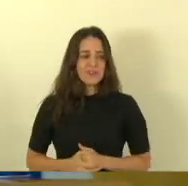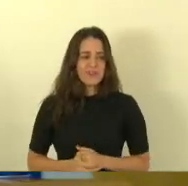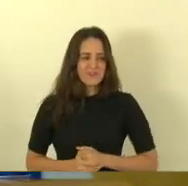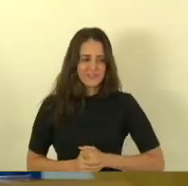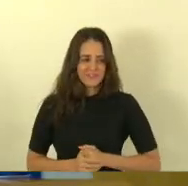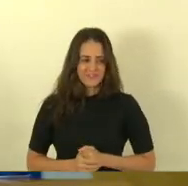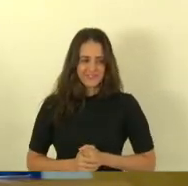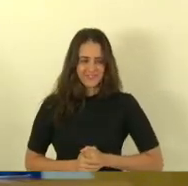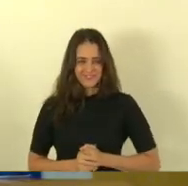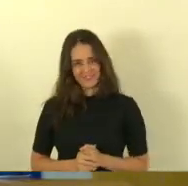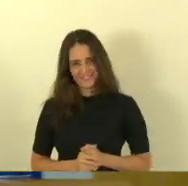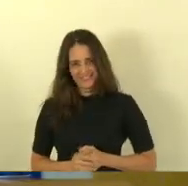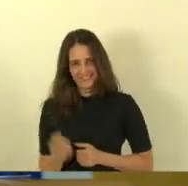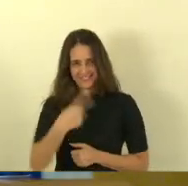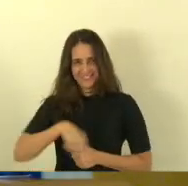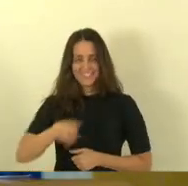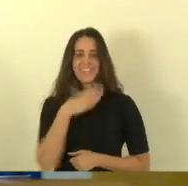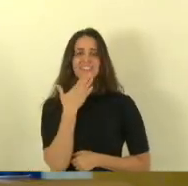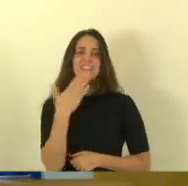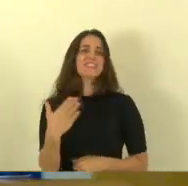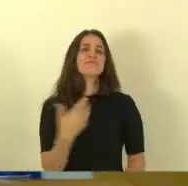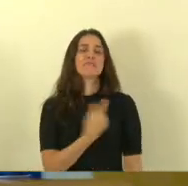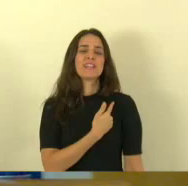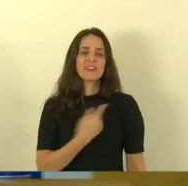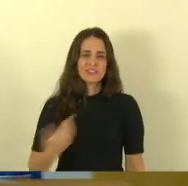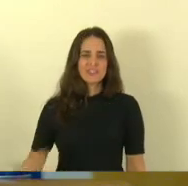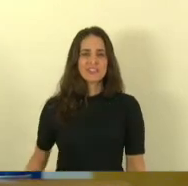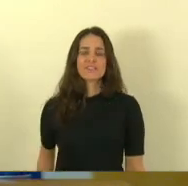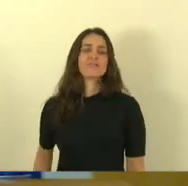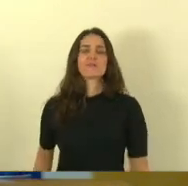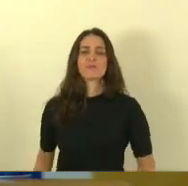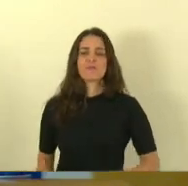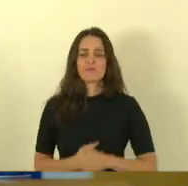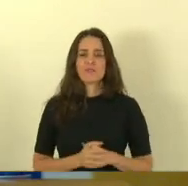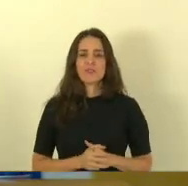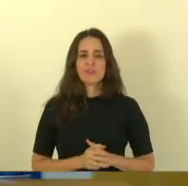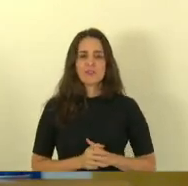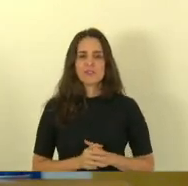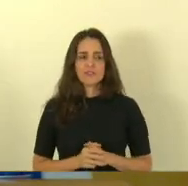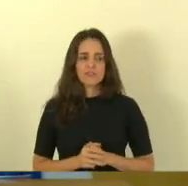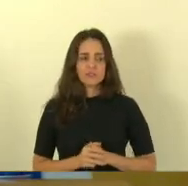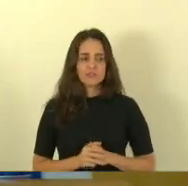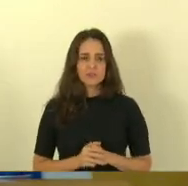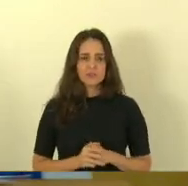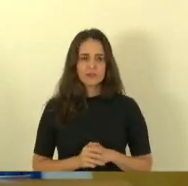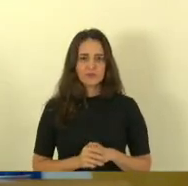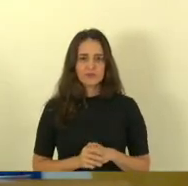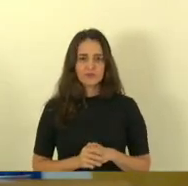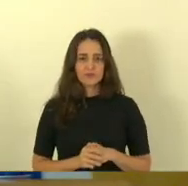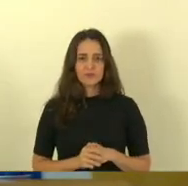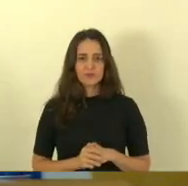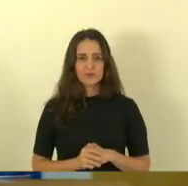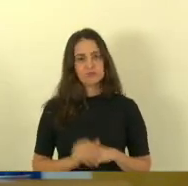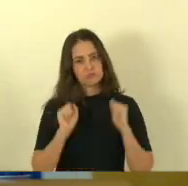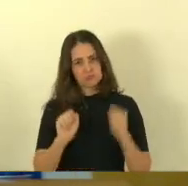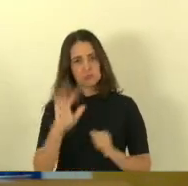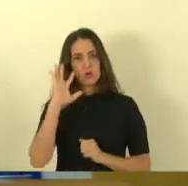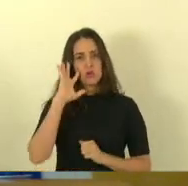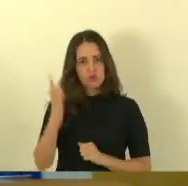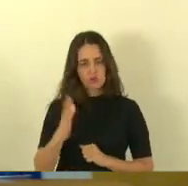um pedido ao governo e um pedido a Davi que pode resolver